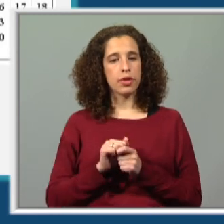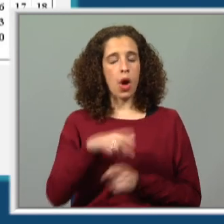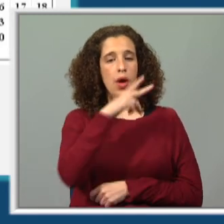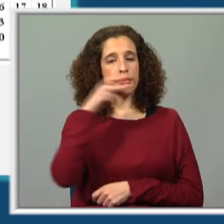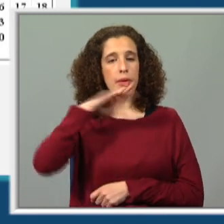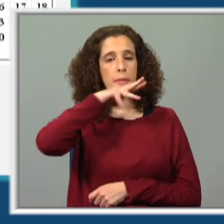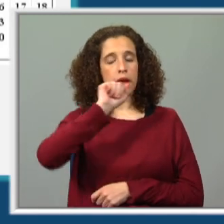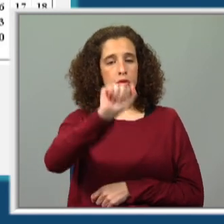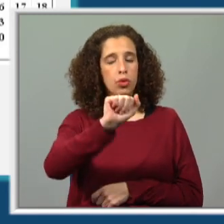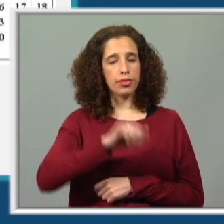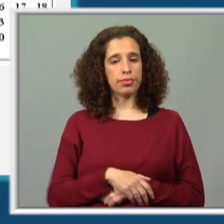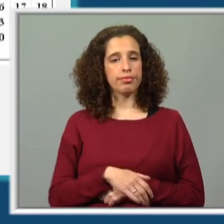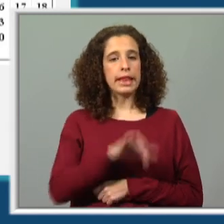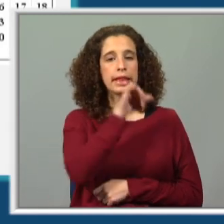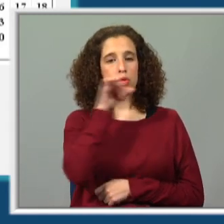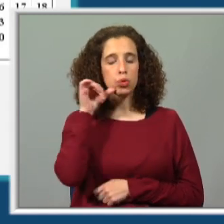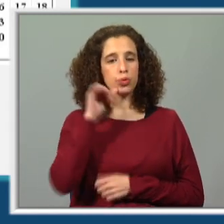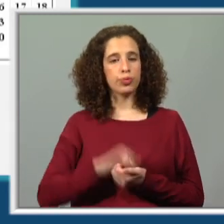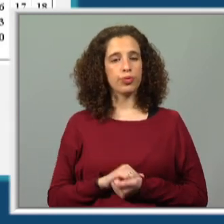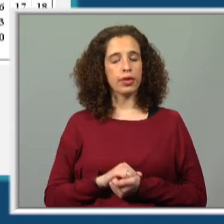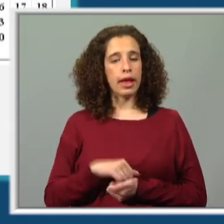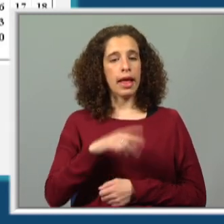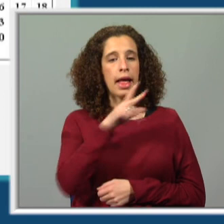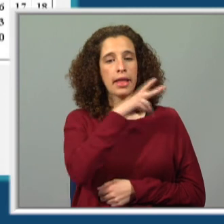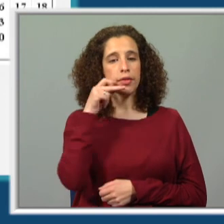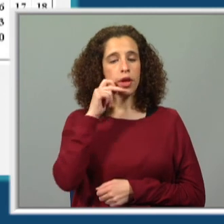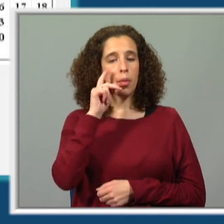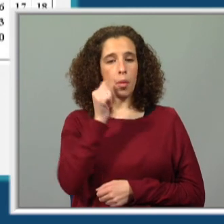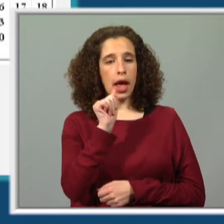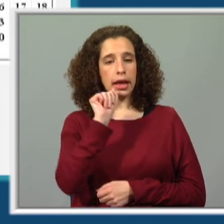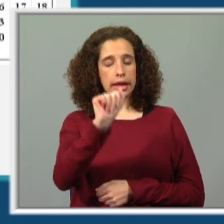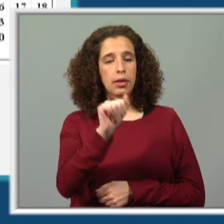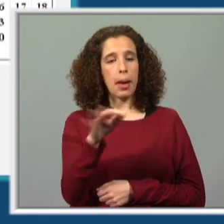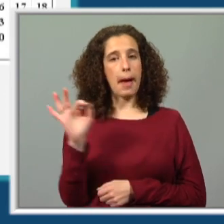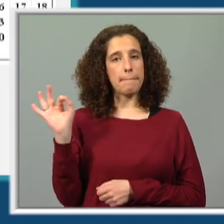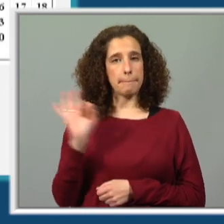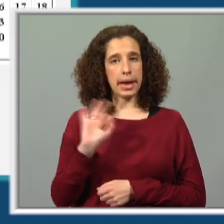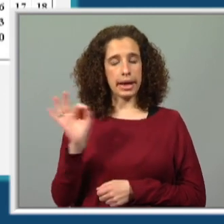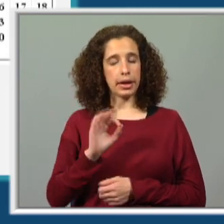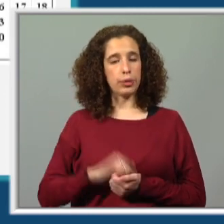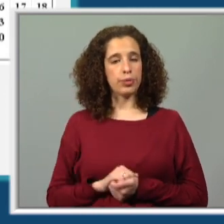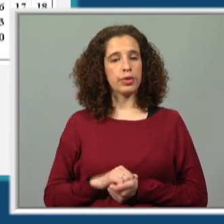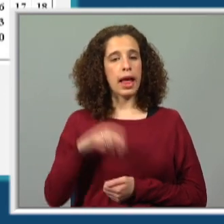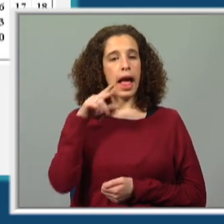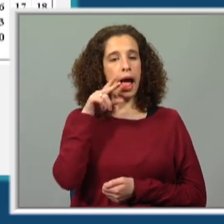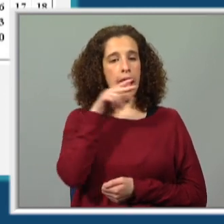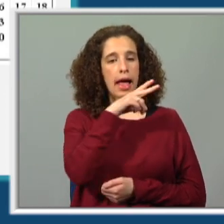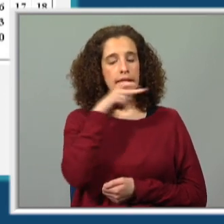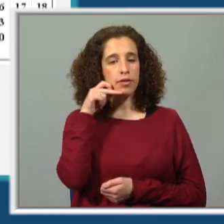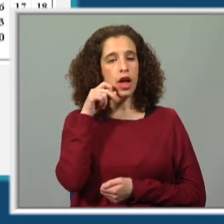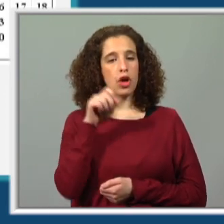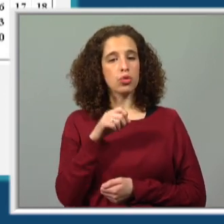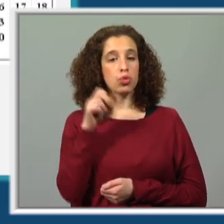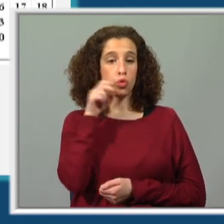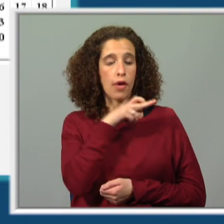mãe, a azul. O aniversário do pai, a amarelo. O aniversário do